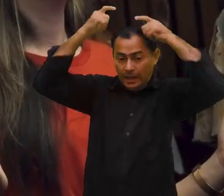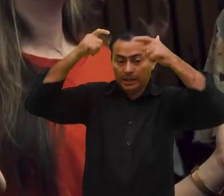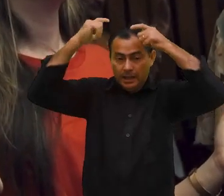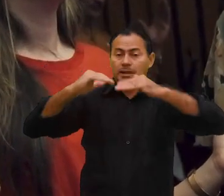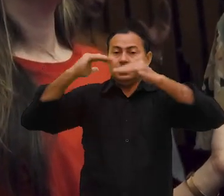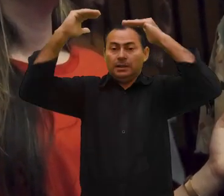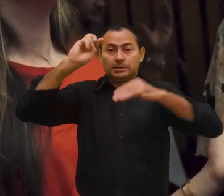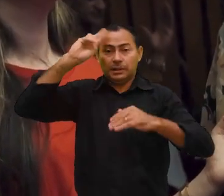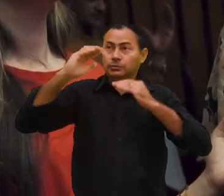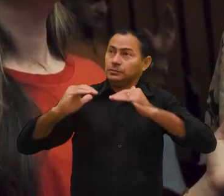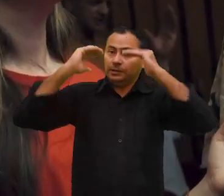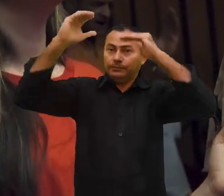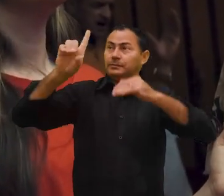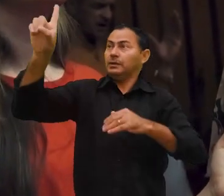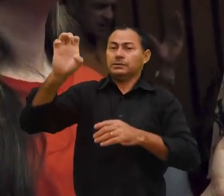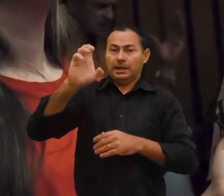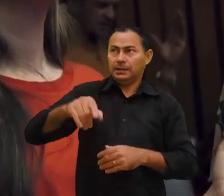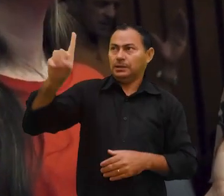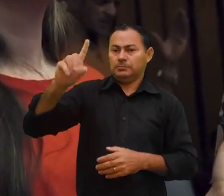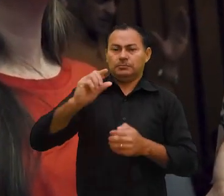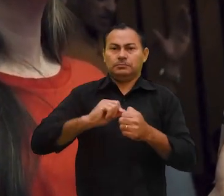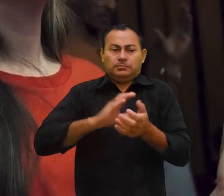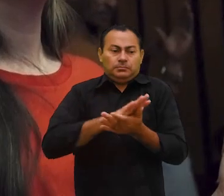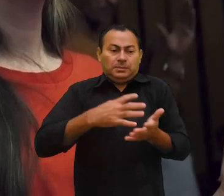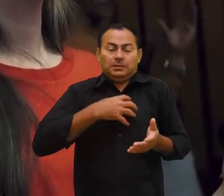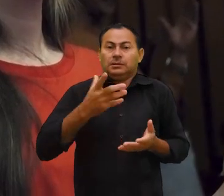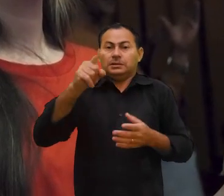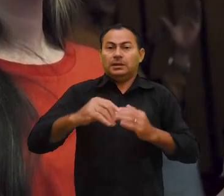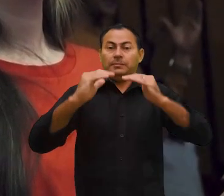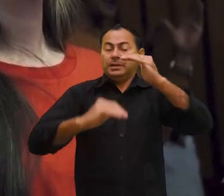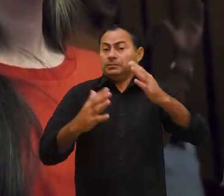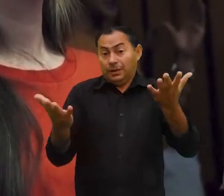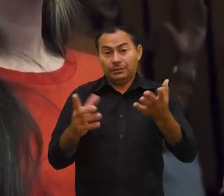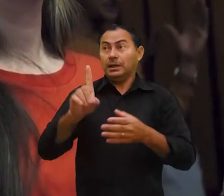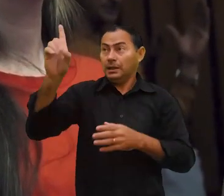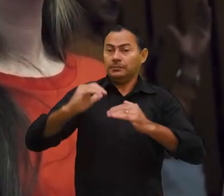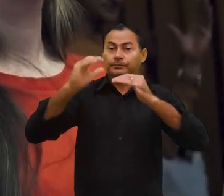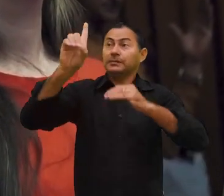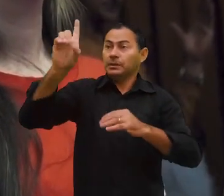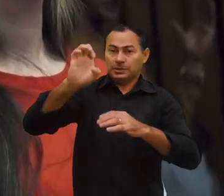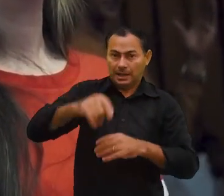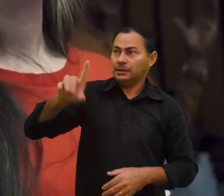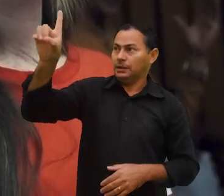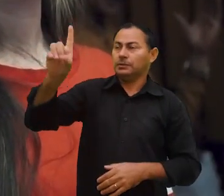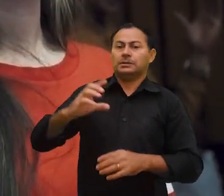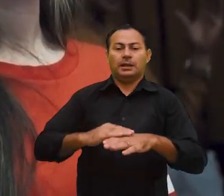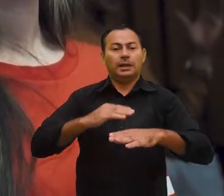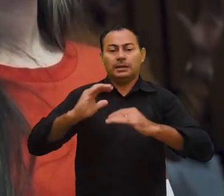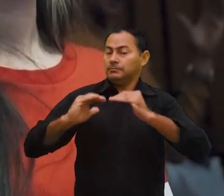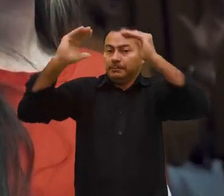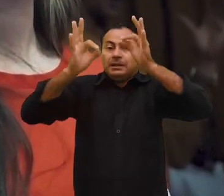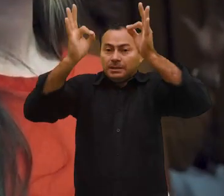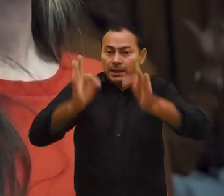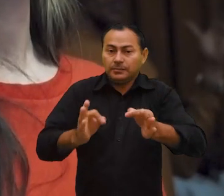é rei dos reis e senhor dos senhores. Se Deus é Deus, não faria o menor sentido ele ser menos do que isso. Se Deus é Deus, Deus é